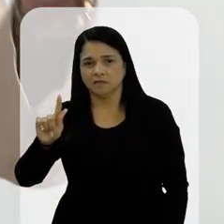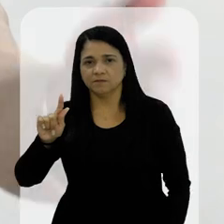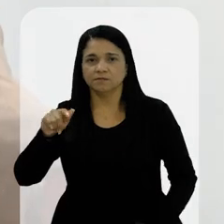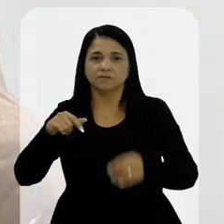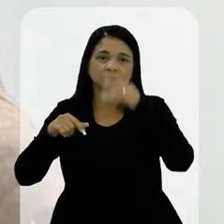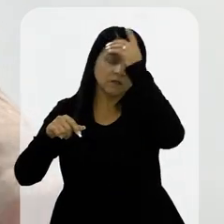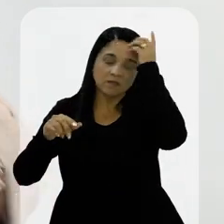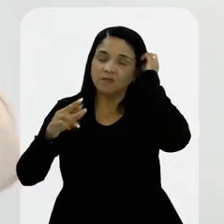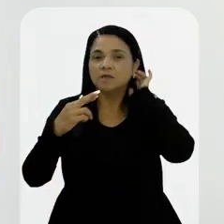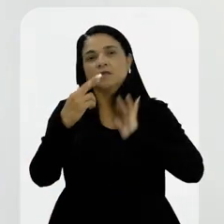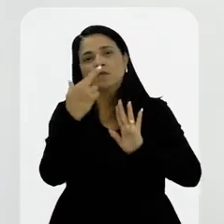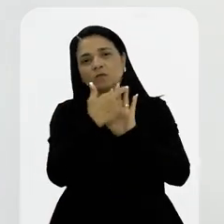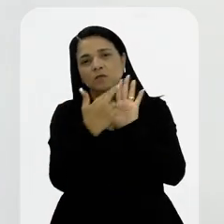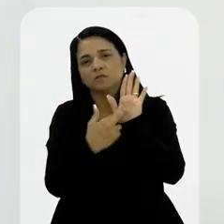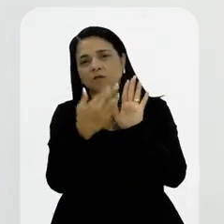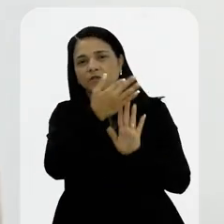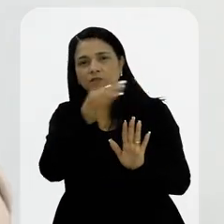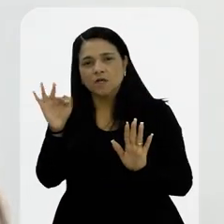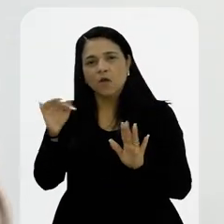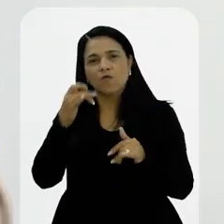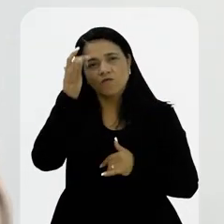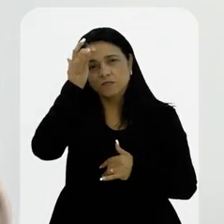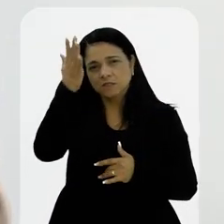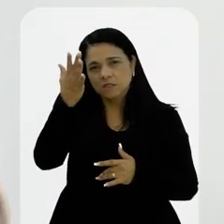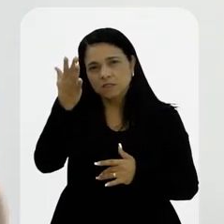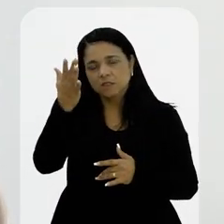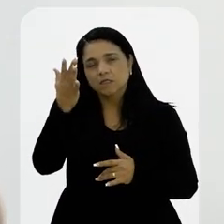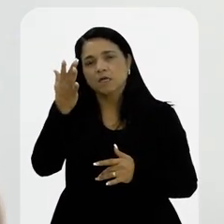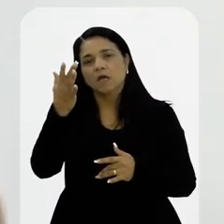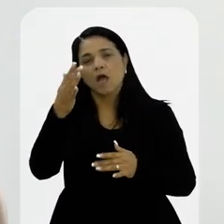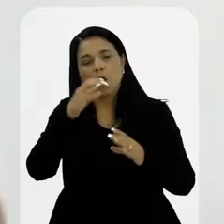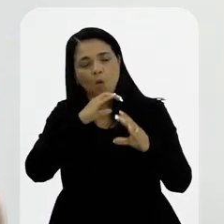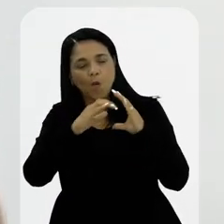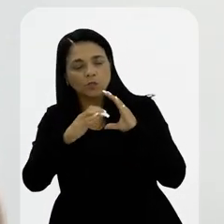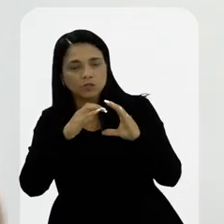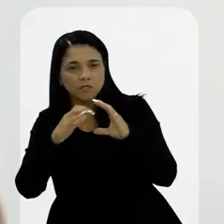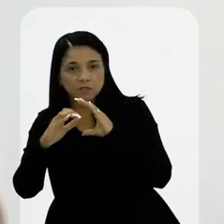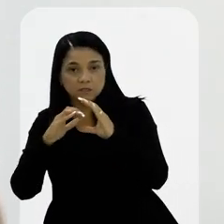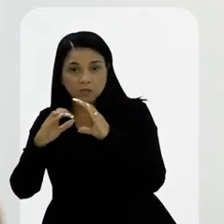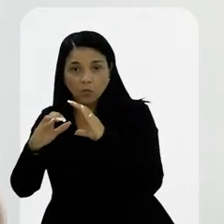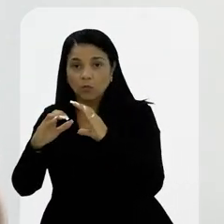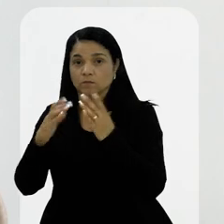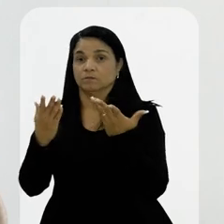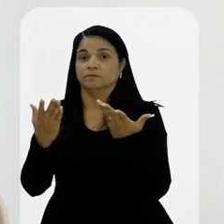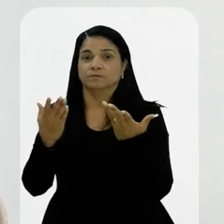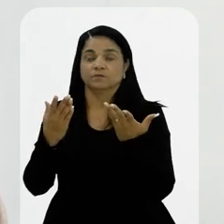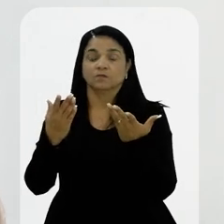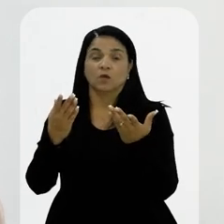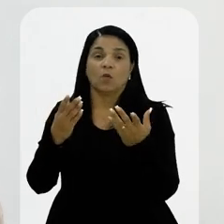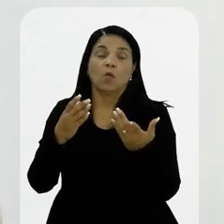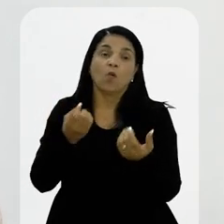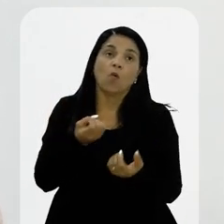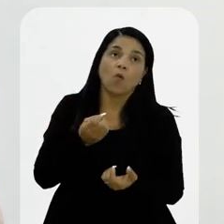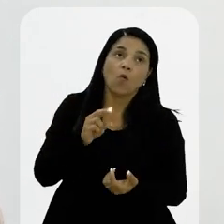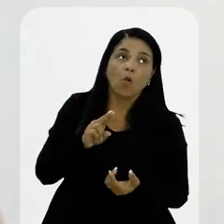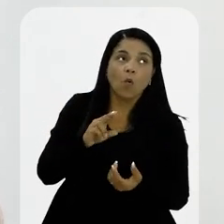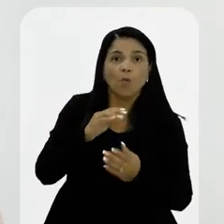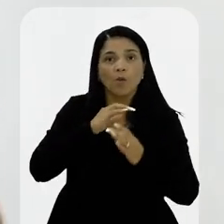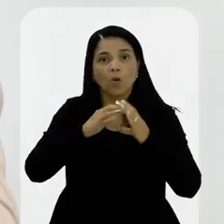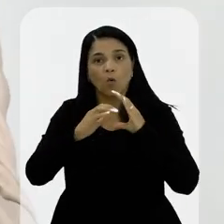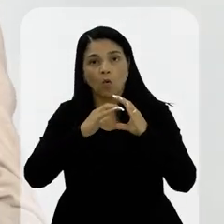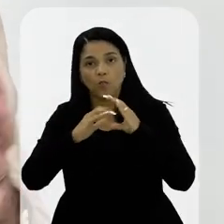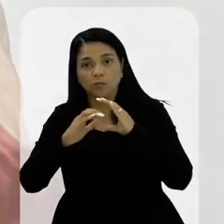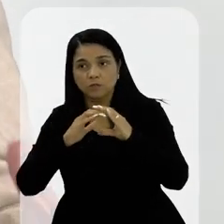Sistema Estadual de Regulação, uma regulação federal, eu acho que facilitaria muito essa comunicação. Ou, no mínimo,